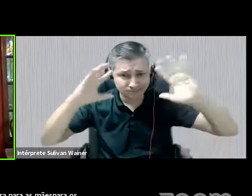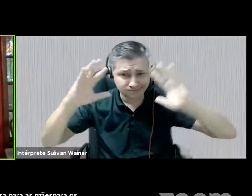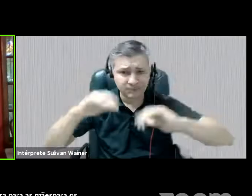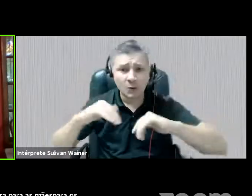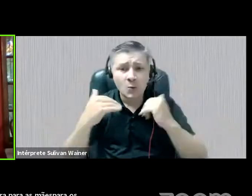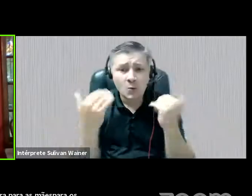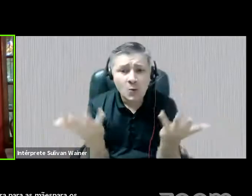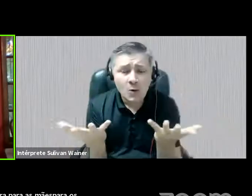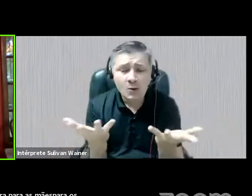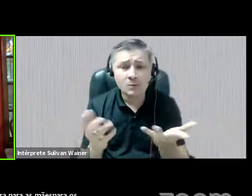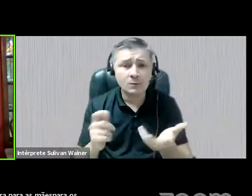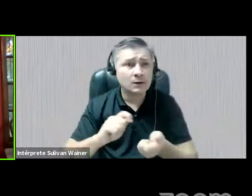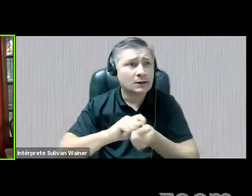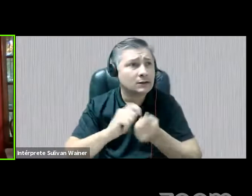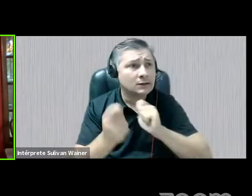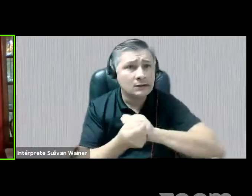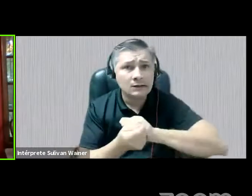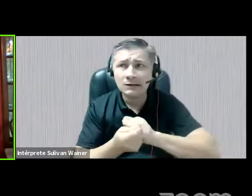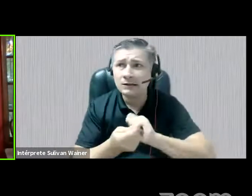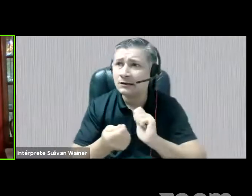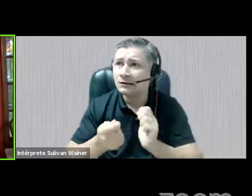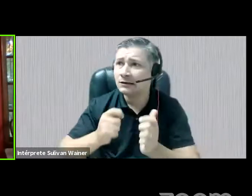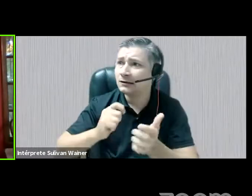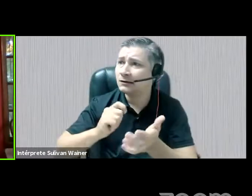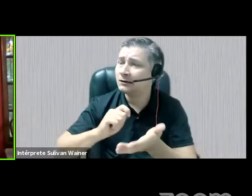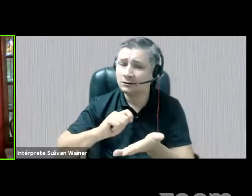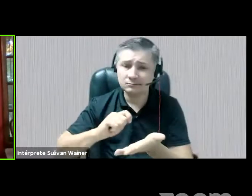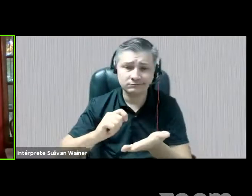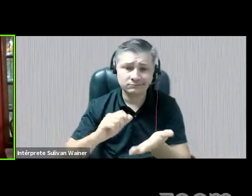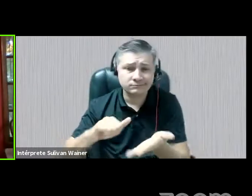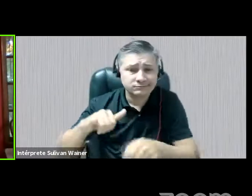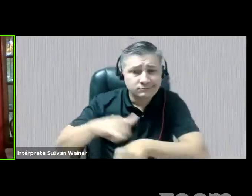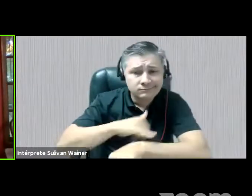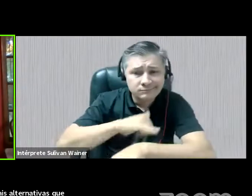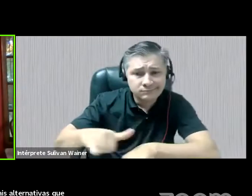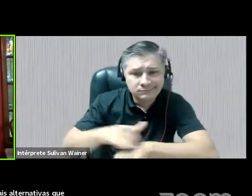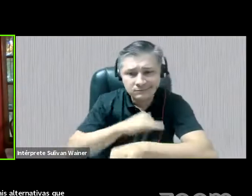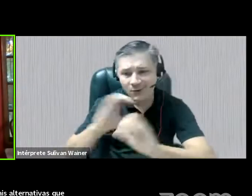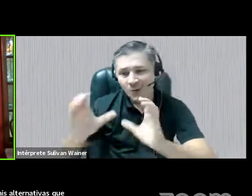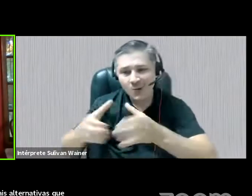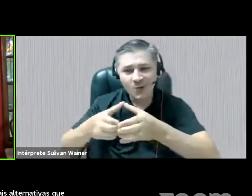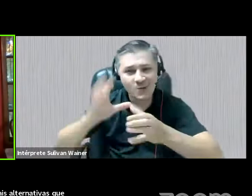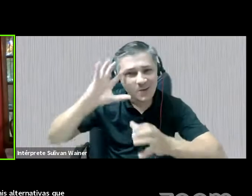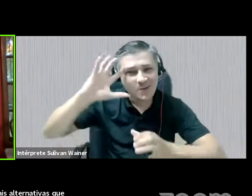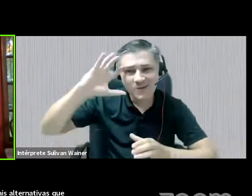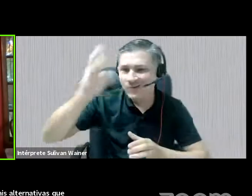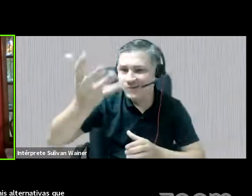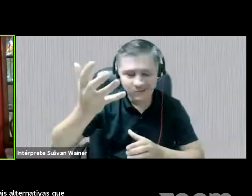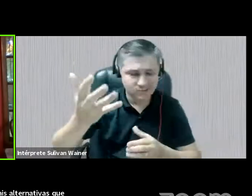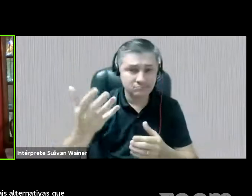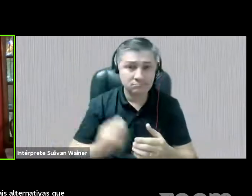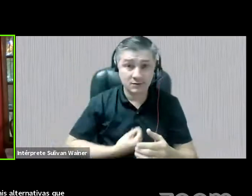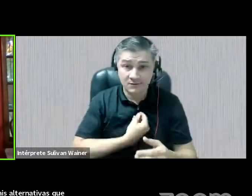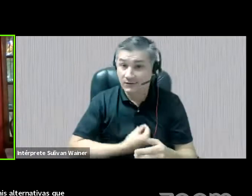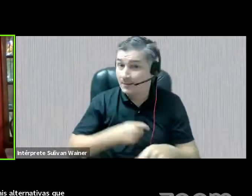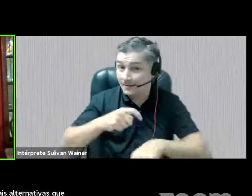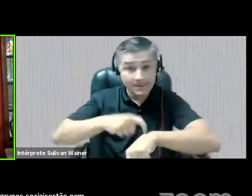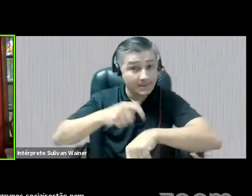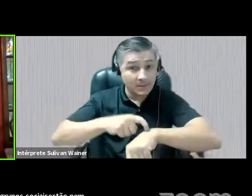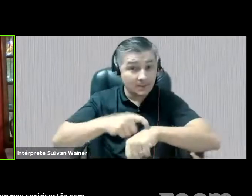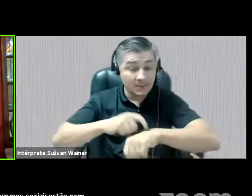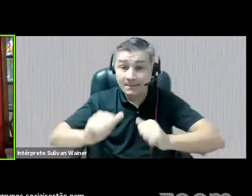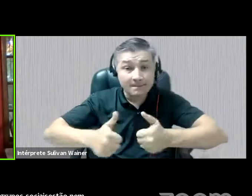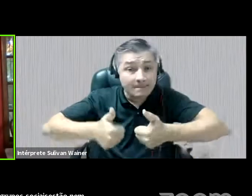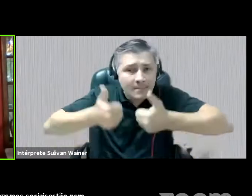alternativas que as famílias, que os grupos sociais estão encontrando para viver esse momento de forma